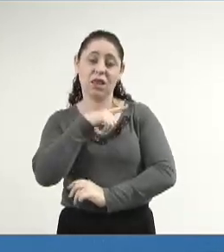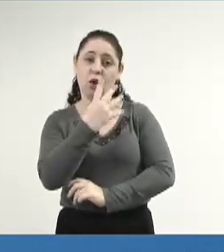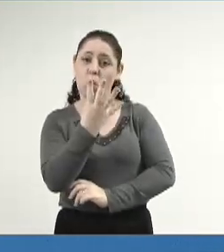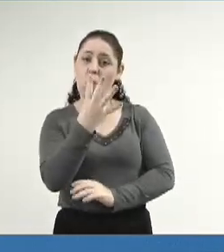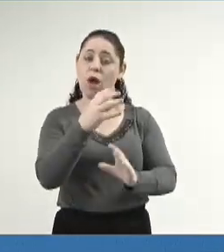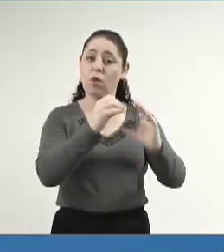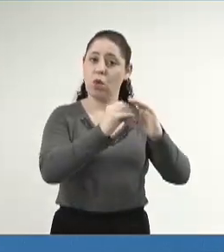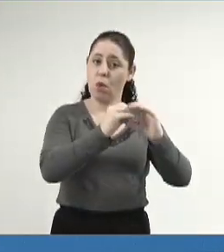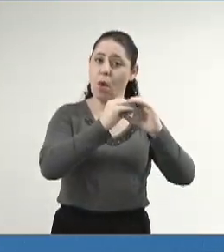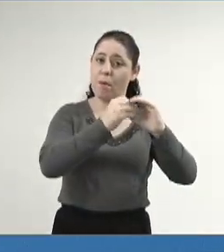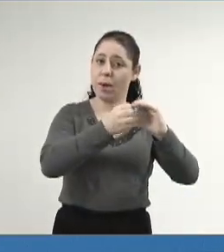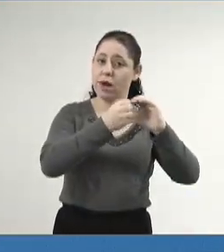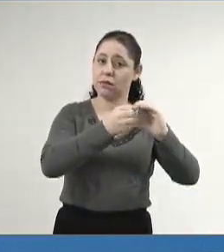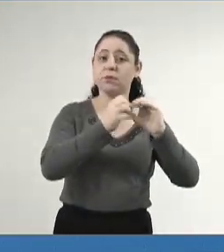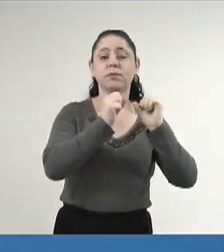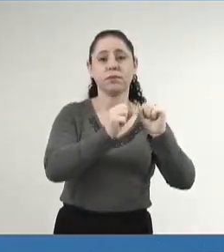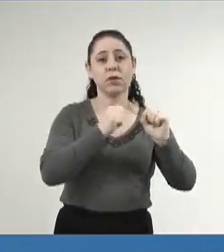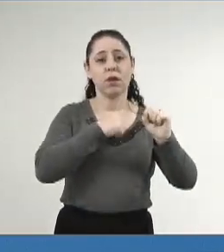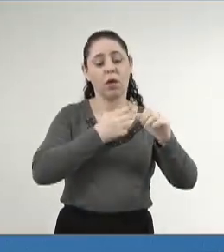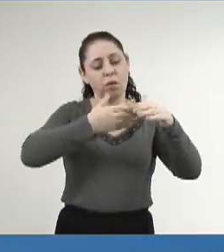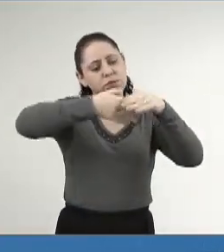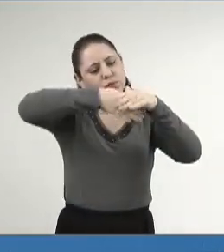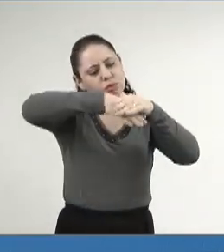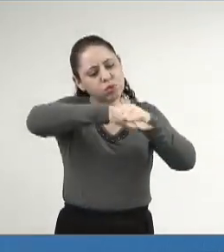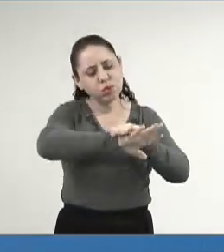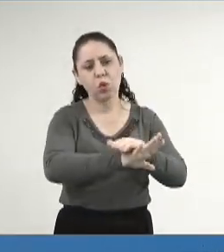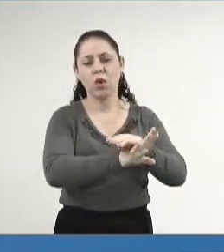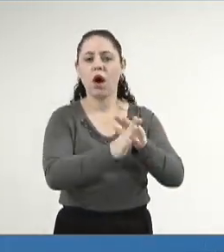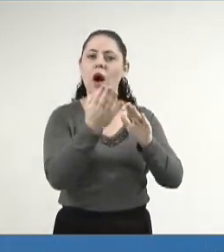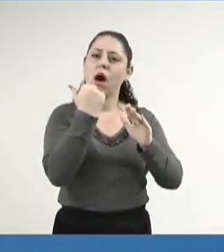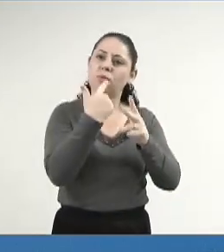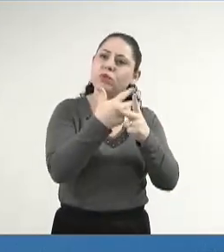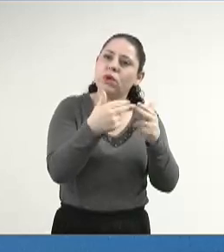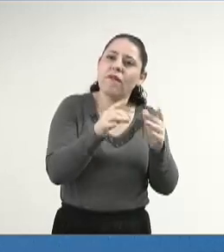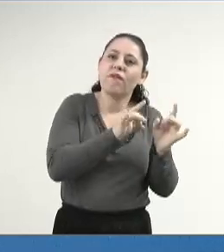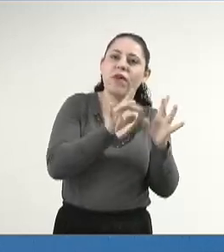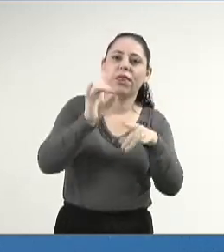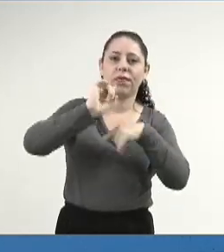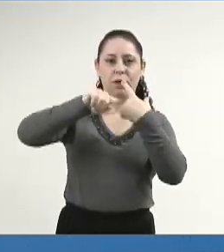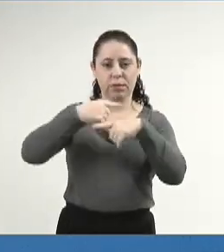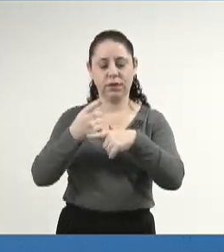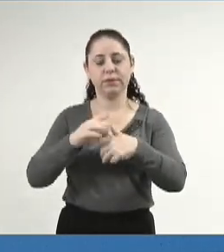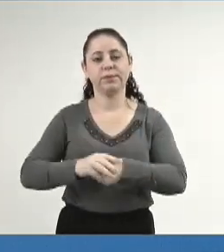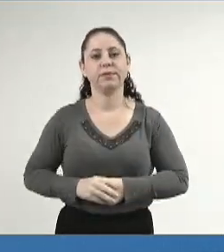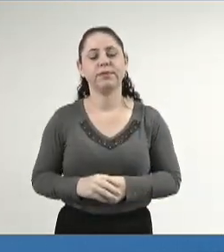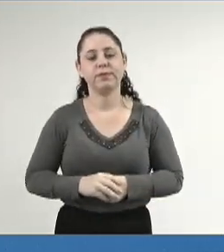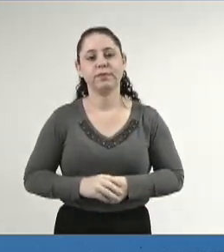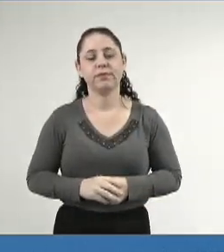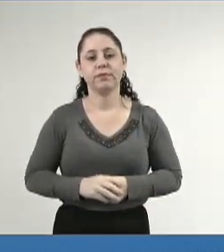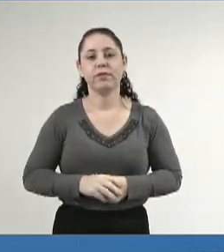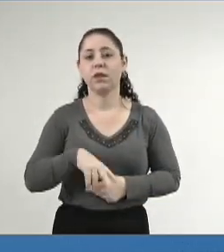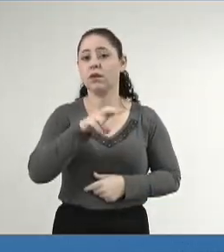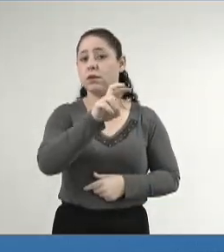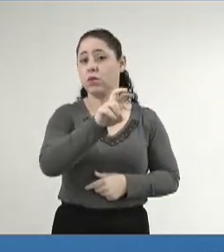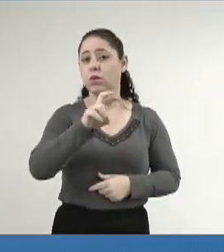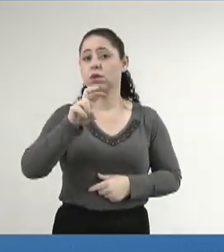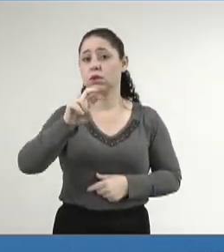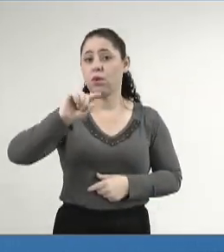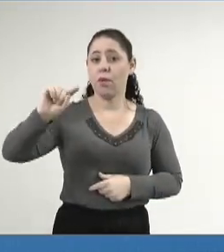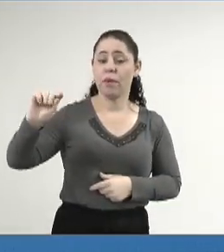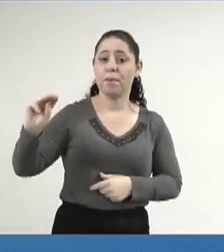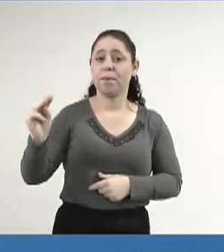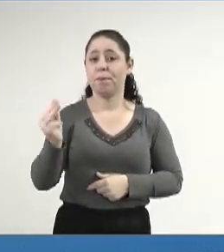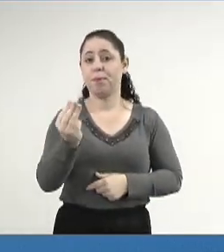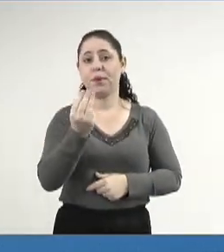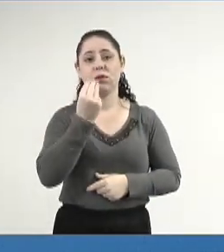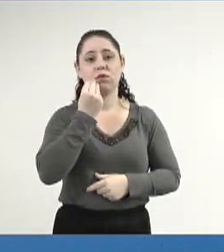cooperativas você possa ter um armazenamento adequado. São 55 milhões